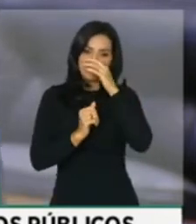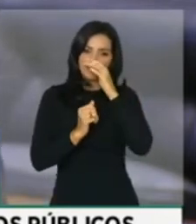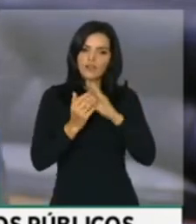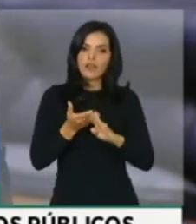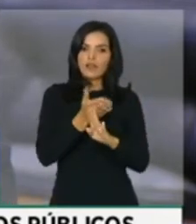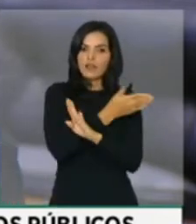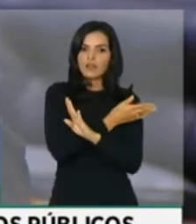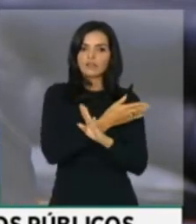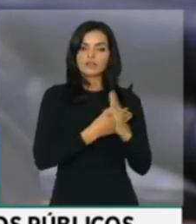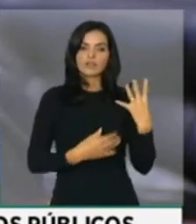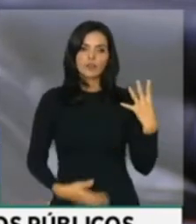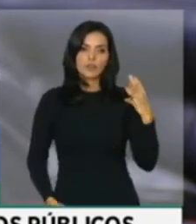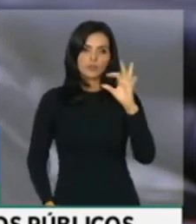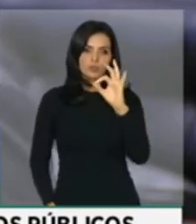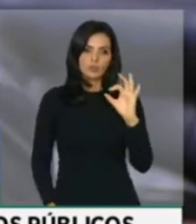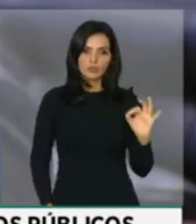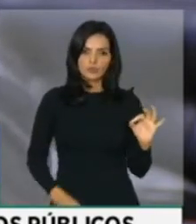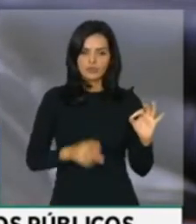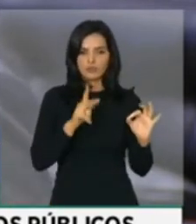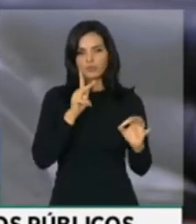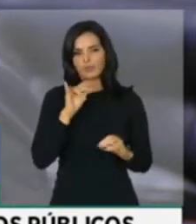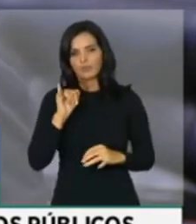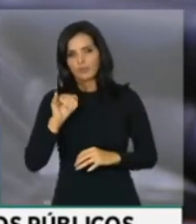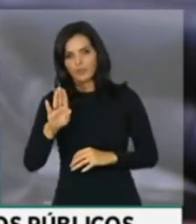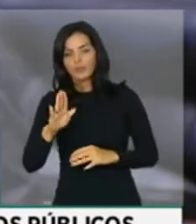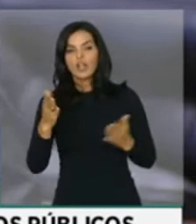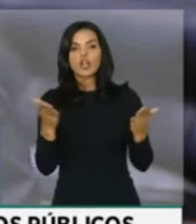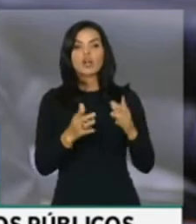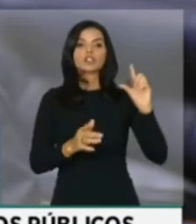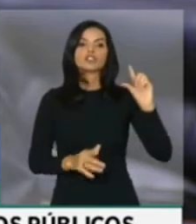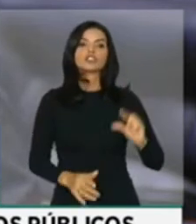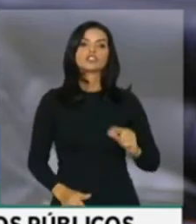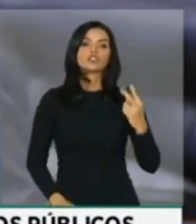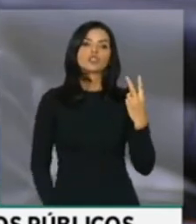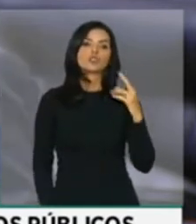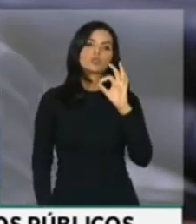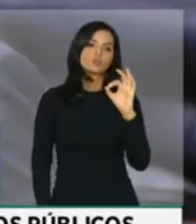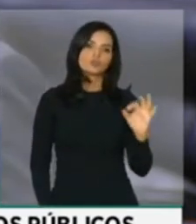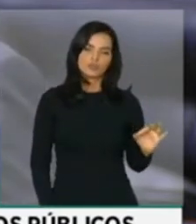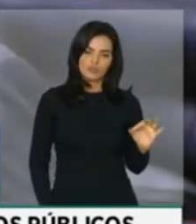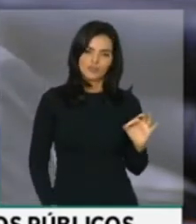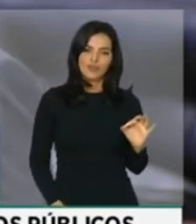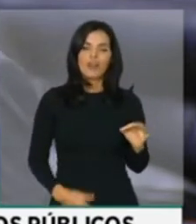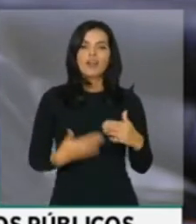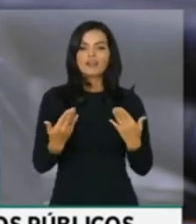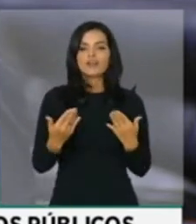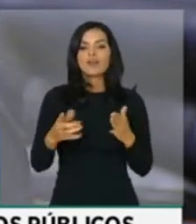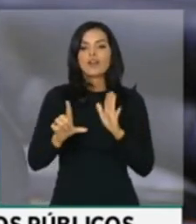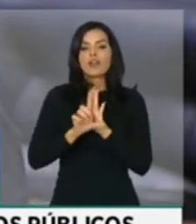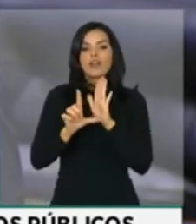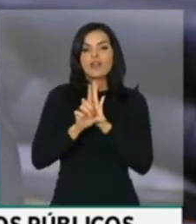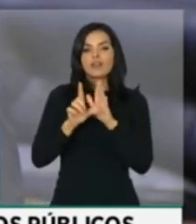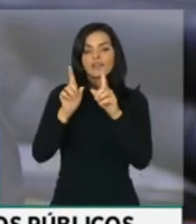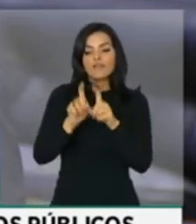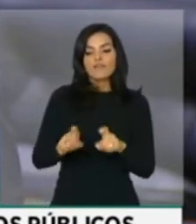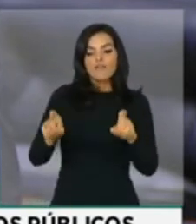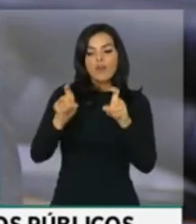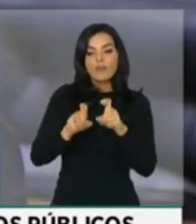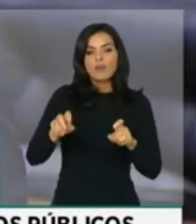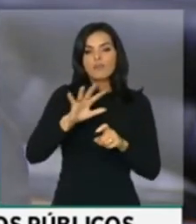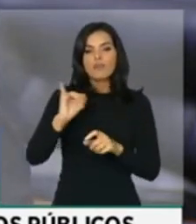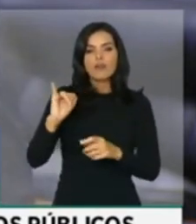4% do PIB para 2% do PIB em incentivos fiscais, que a lei da informática será preservada